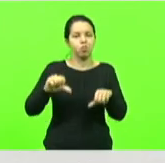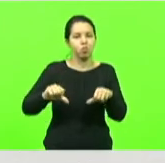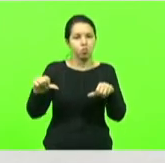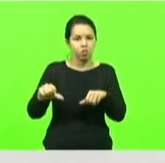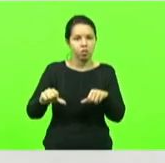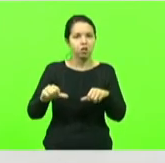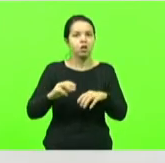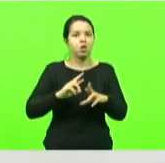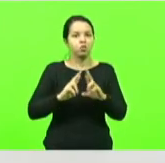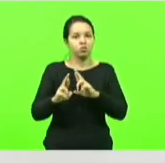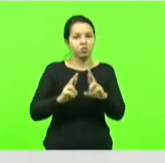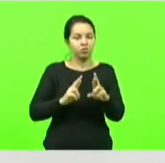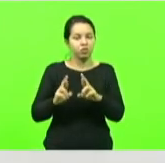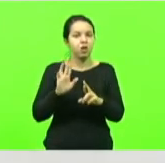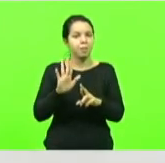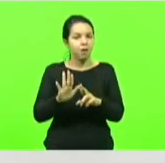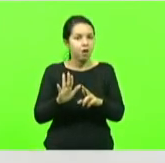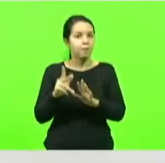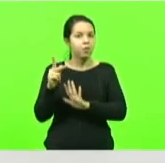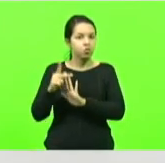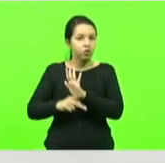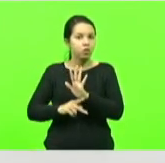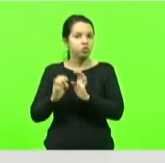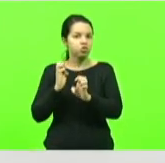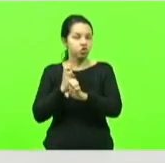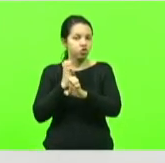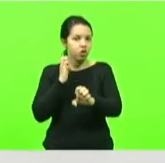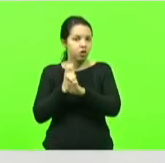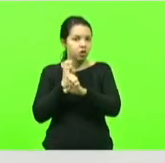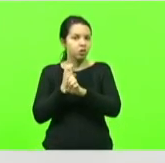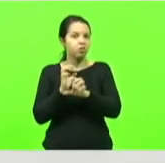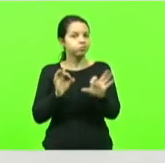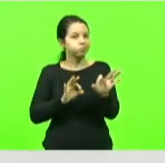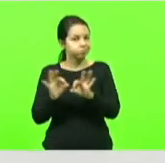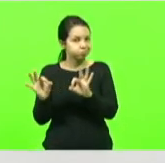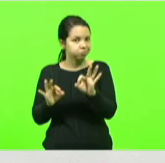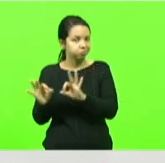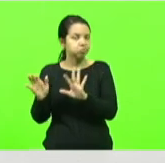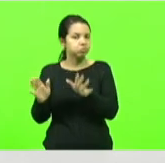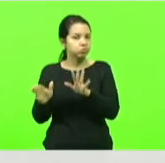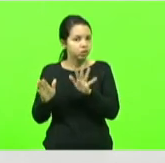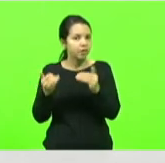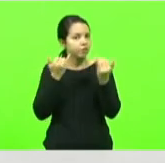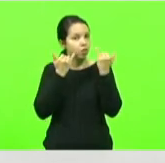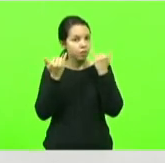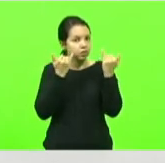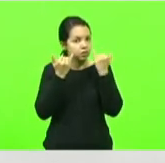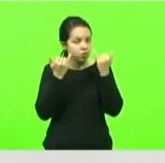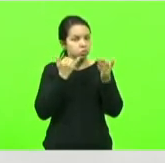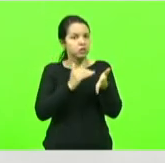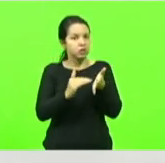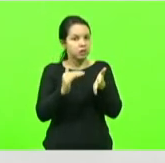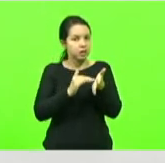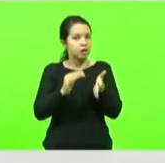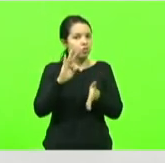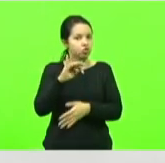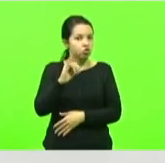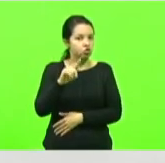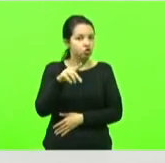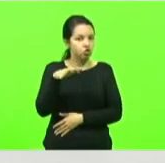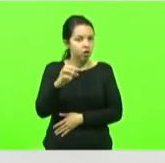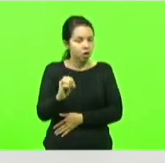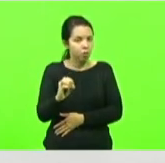execução segundo informação do secretário Tiago Augusto Vieira e com isso